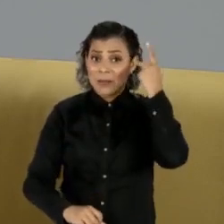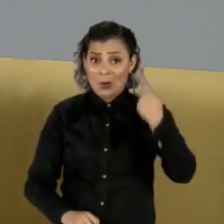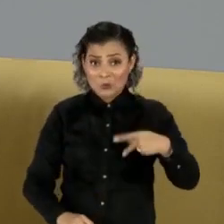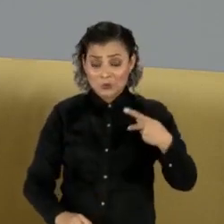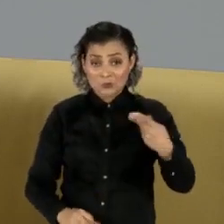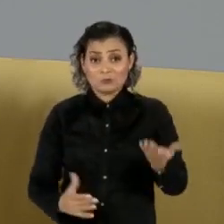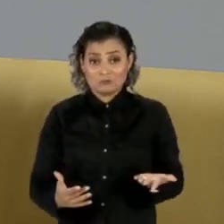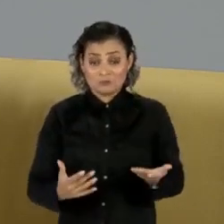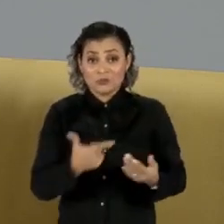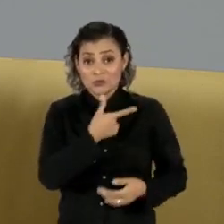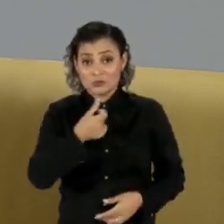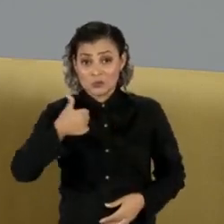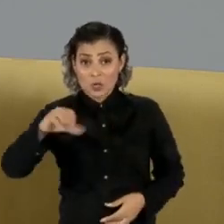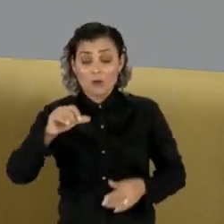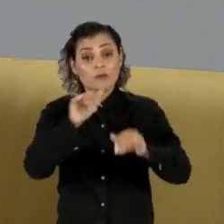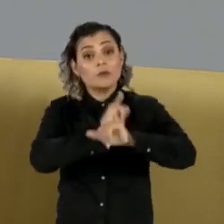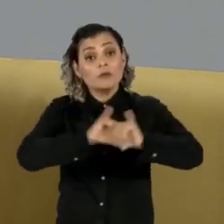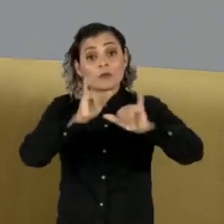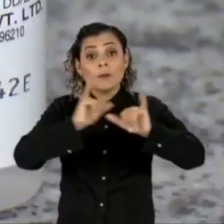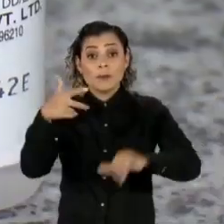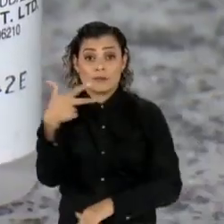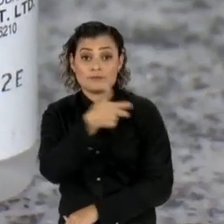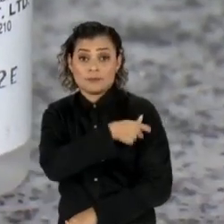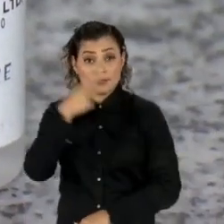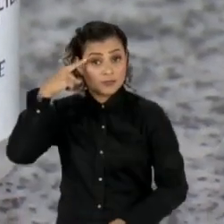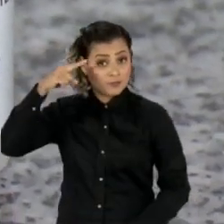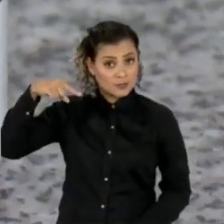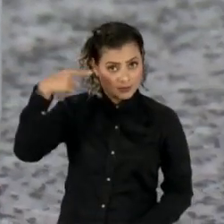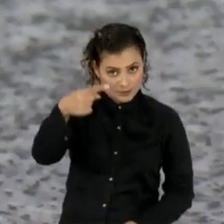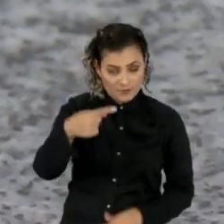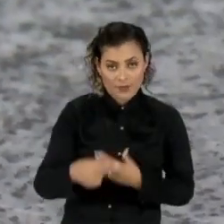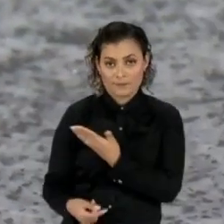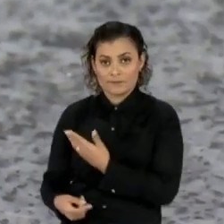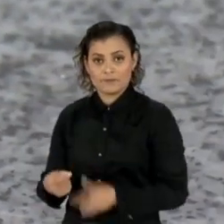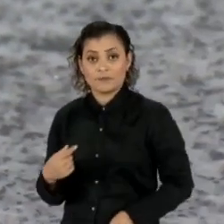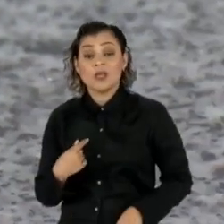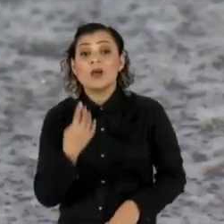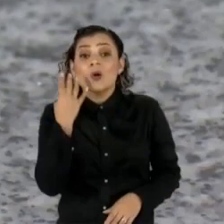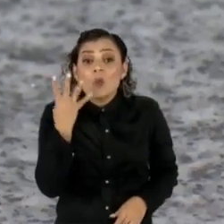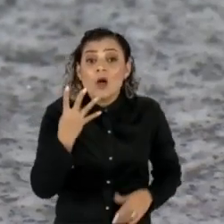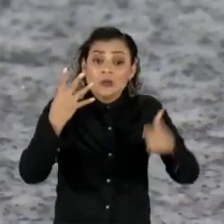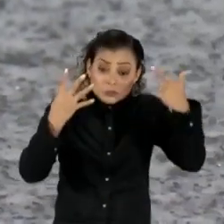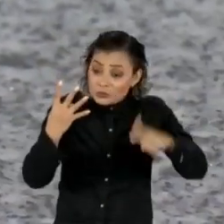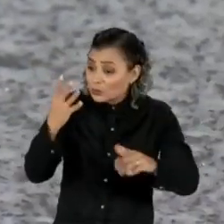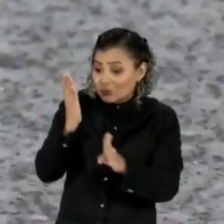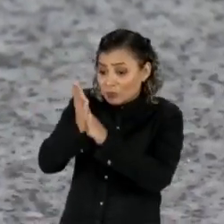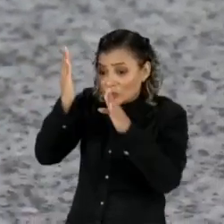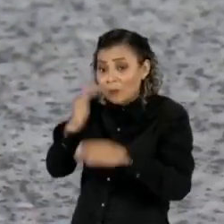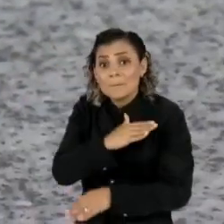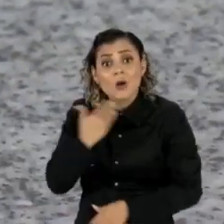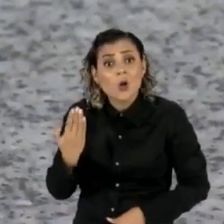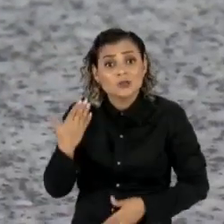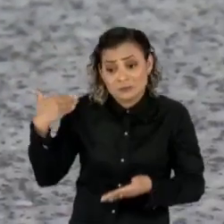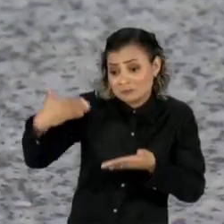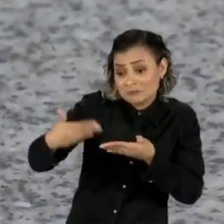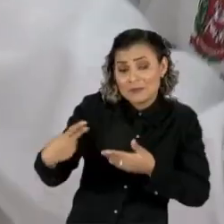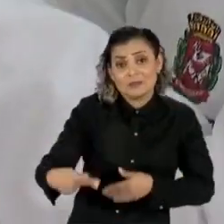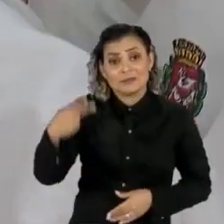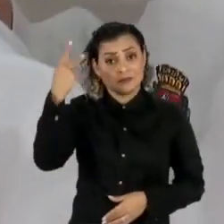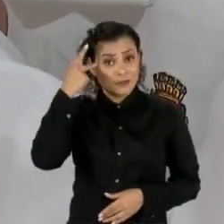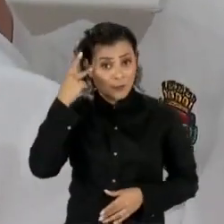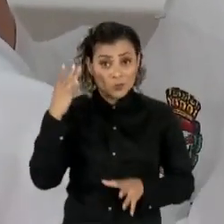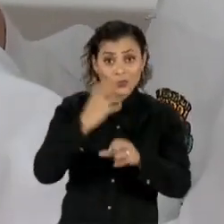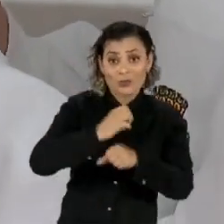campanha de vacinação será lançada na semana que vem. Quatro novas mortes por sarampo foram registradas nos últimos dias em São Paulo.